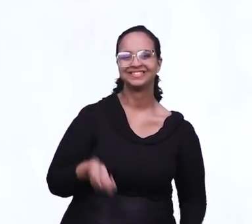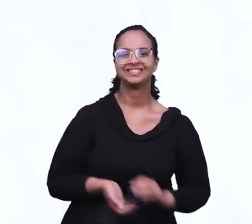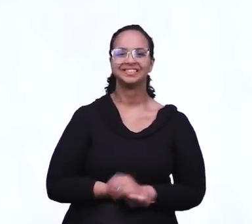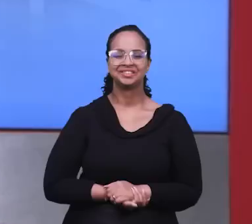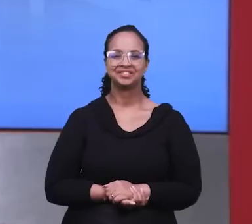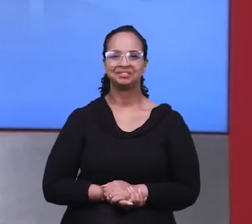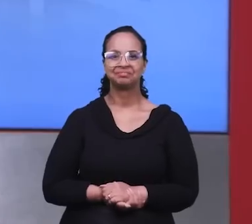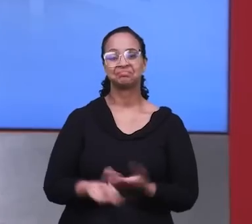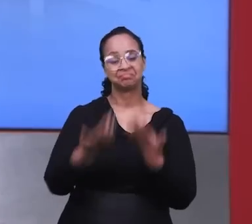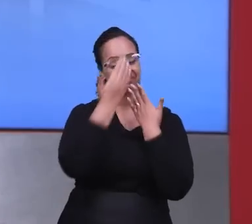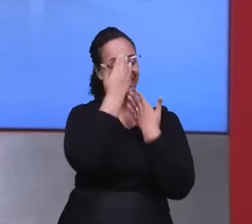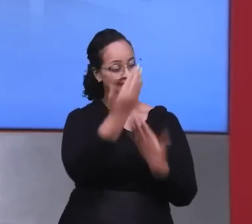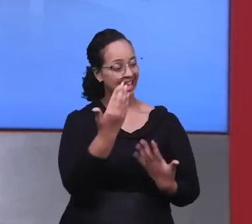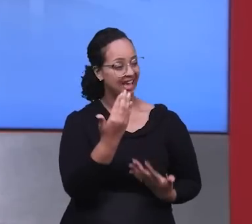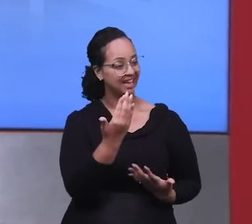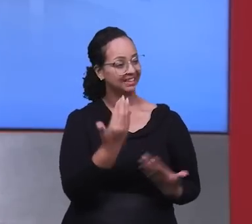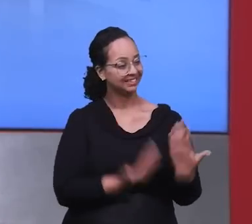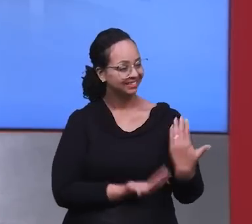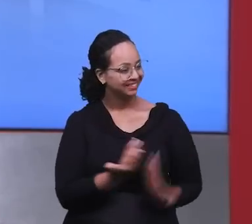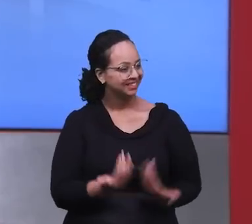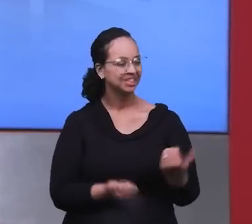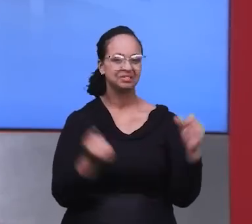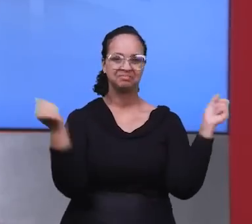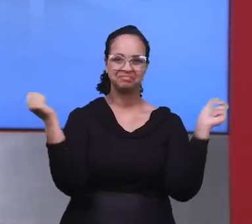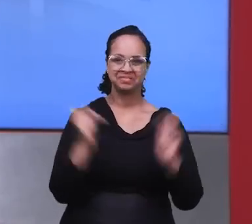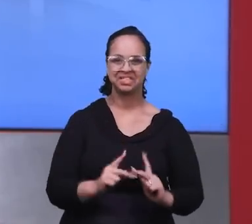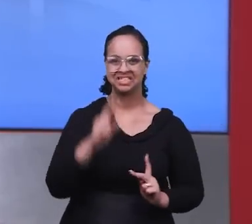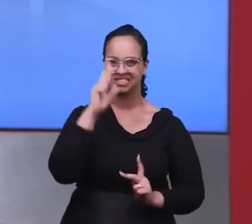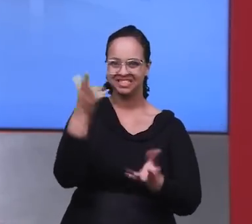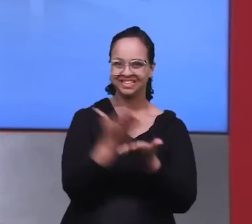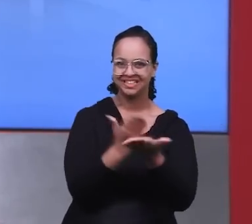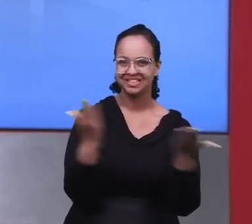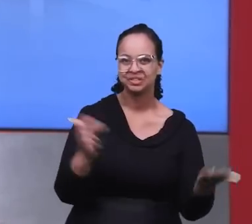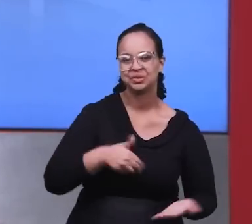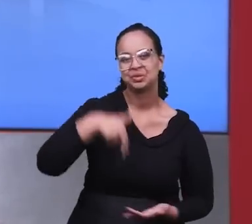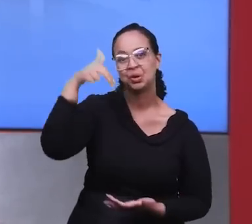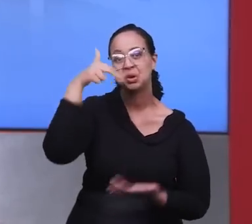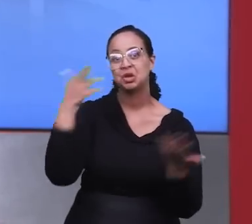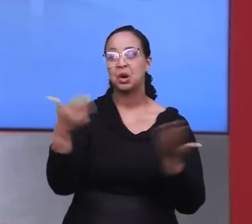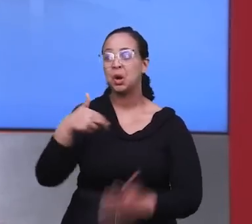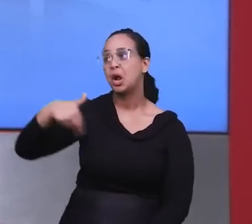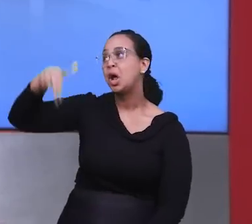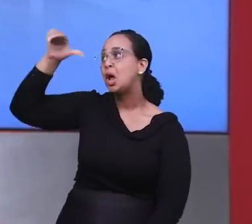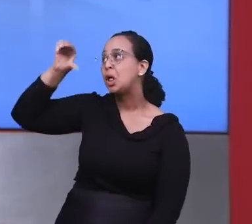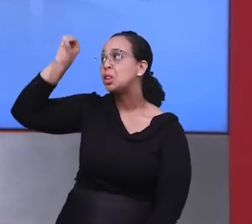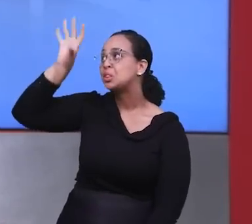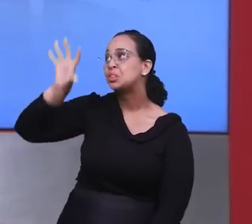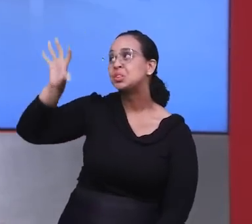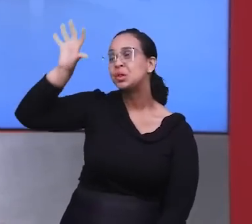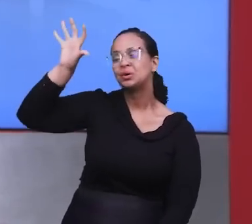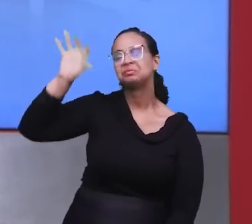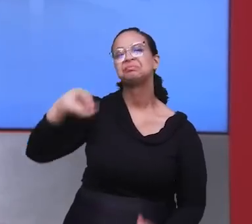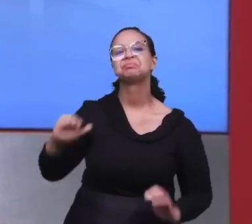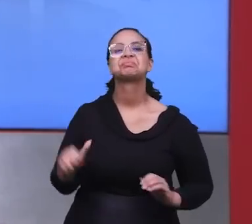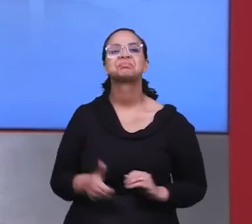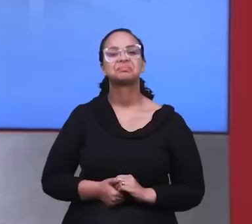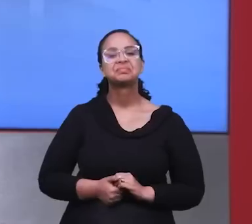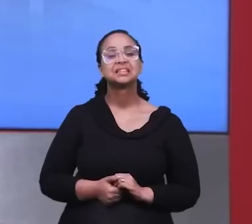Tchau. Obrigado, irmã Deise, pelas informações. Que Deus abençoe os irmãos aí no Norte. E agora, saindo do Norte, vamos para onde?